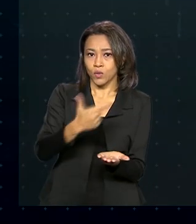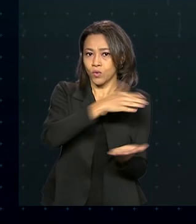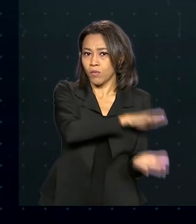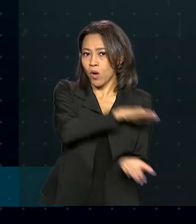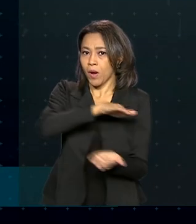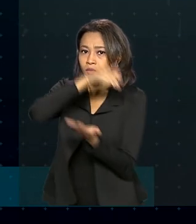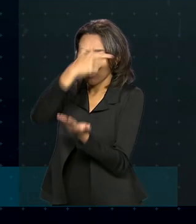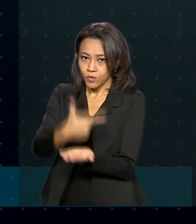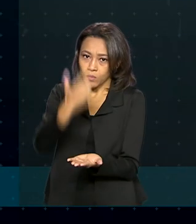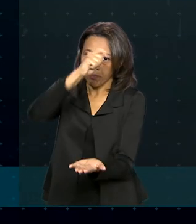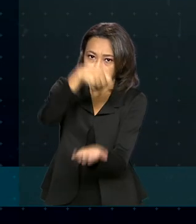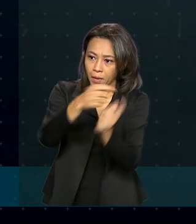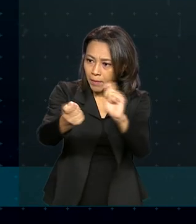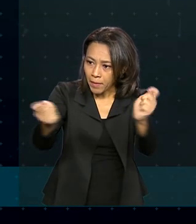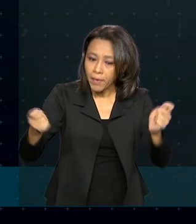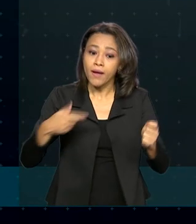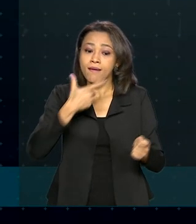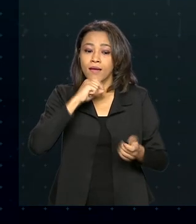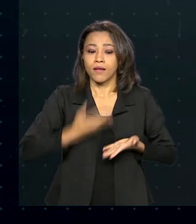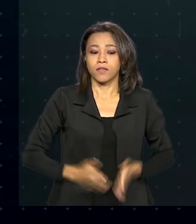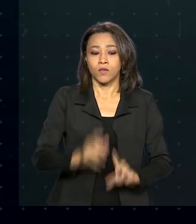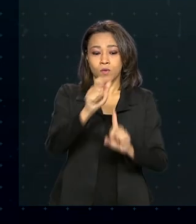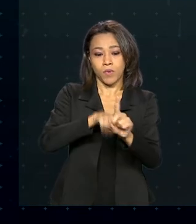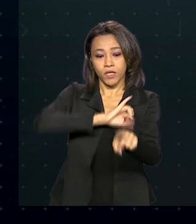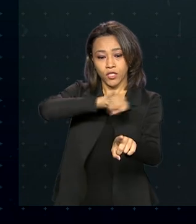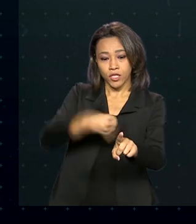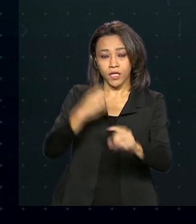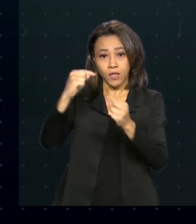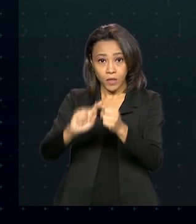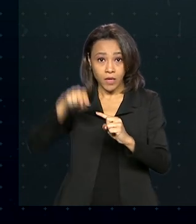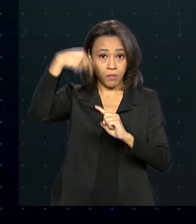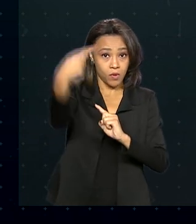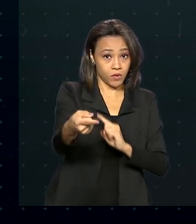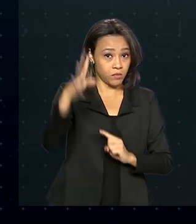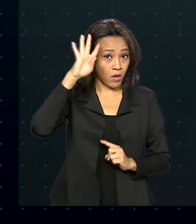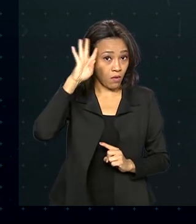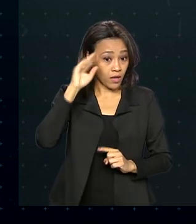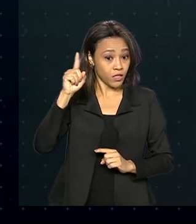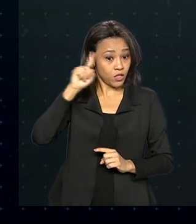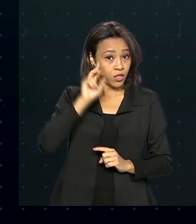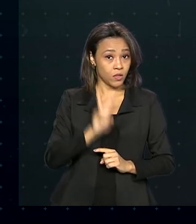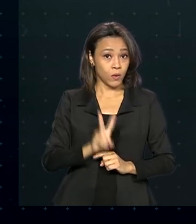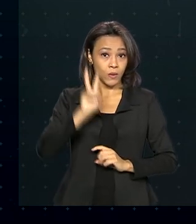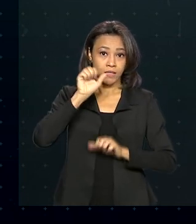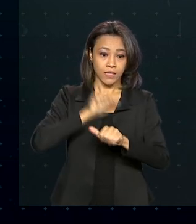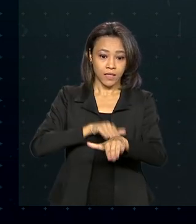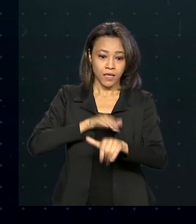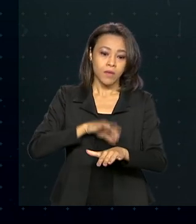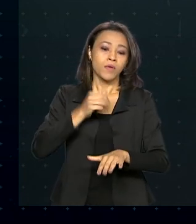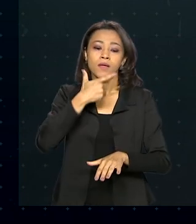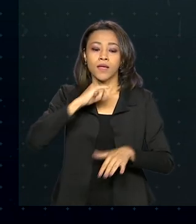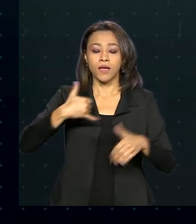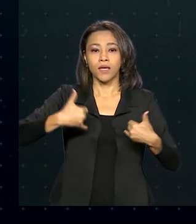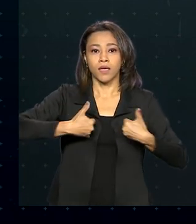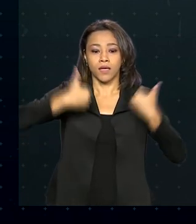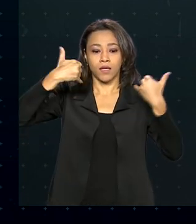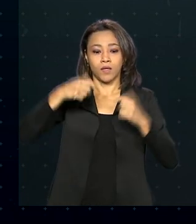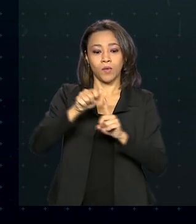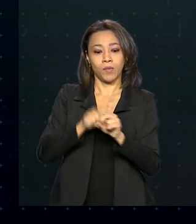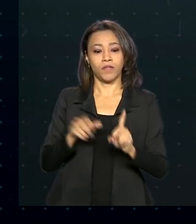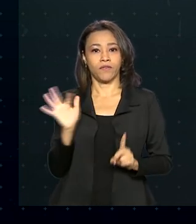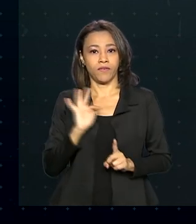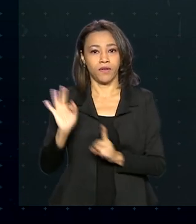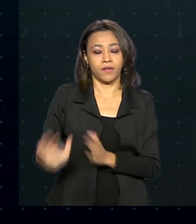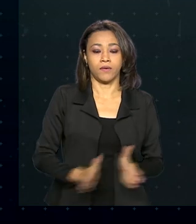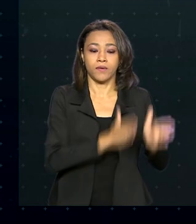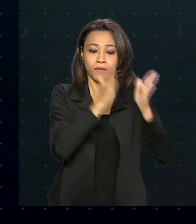sexta-feira recebem os nascidos em janeiro. Na próxima quarta, dia 2 de setembro, quem faz aniversário em fevereiro.